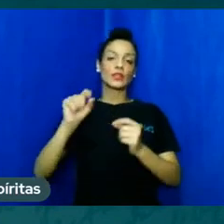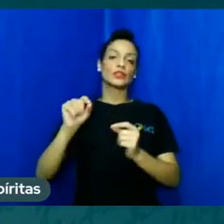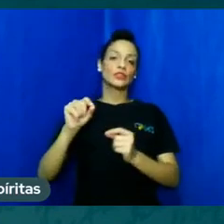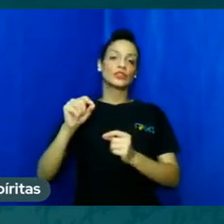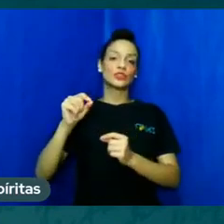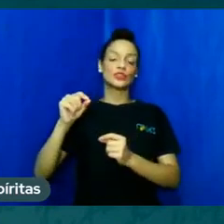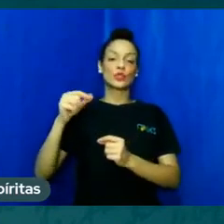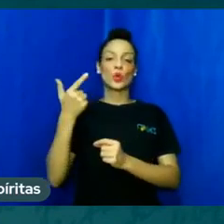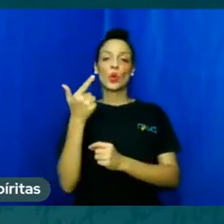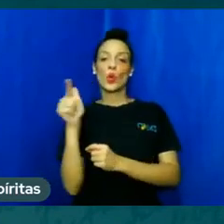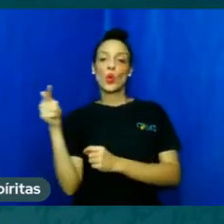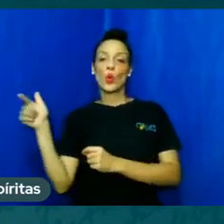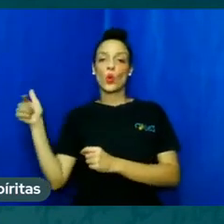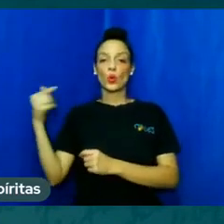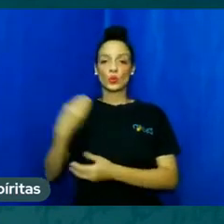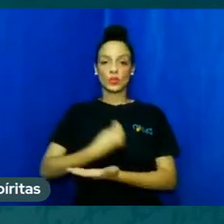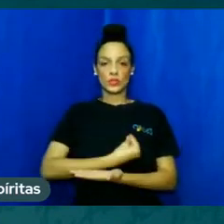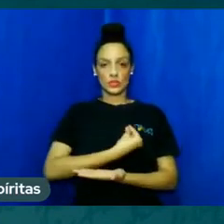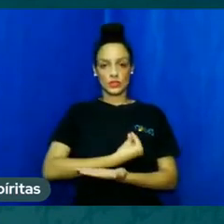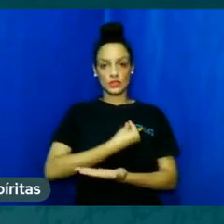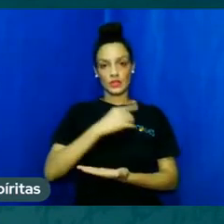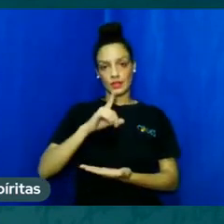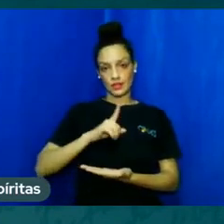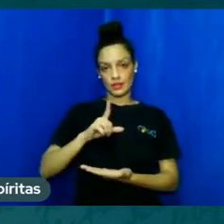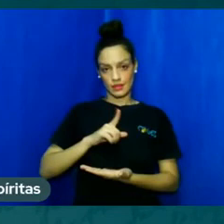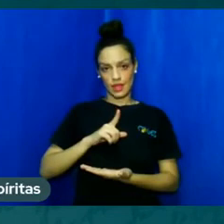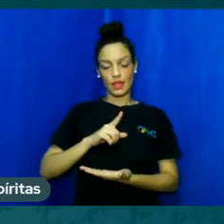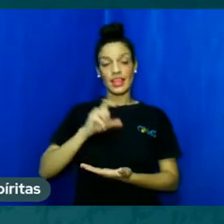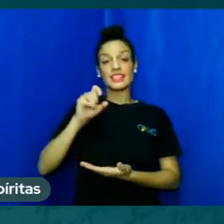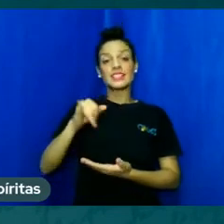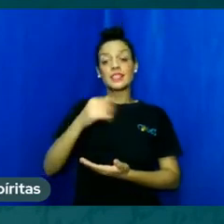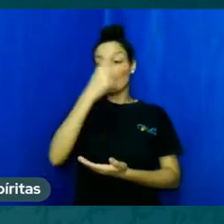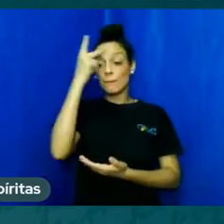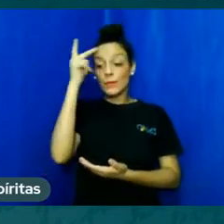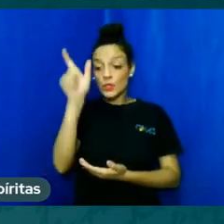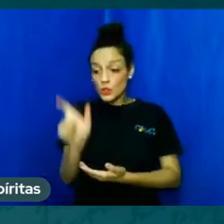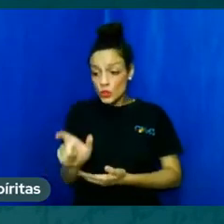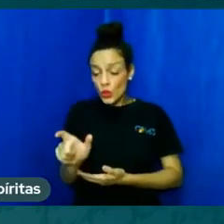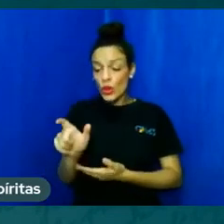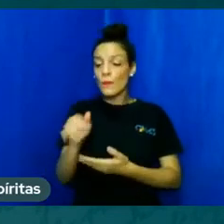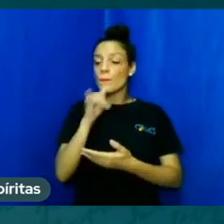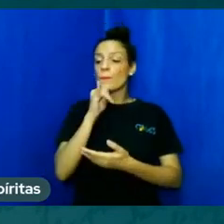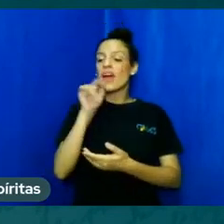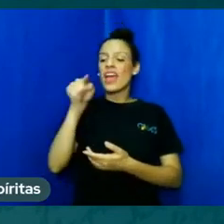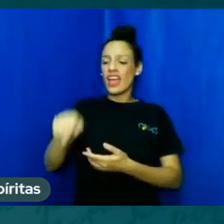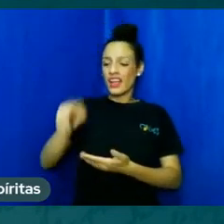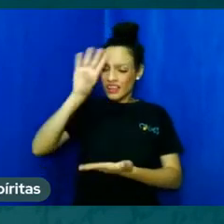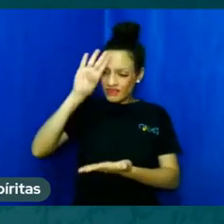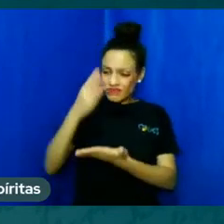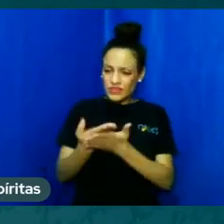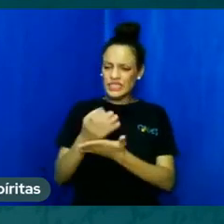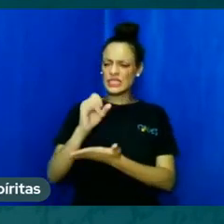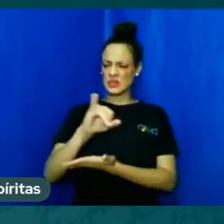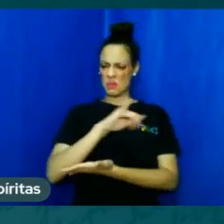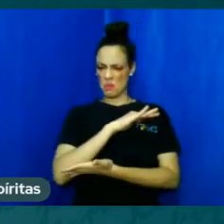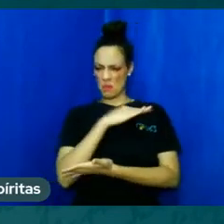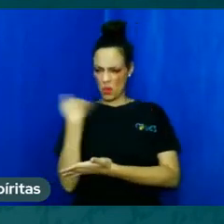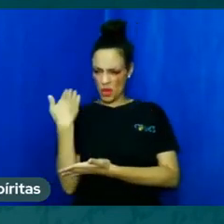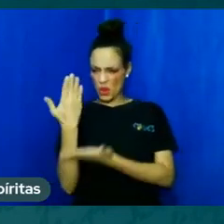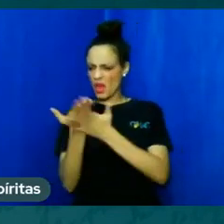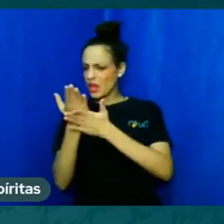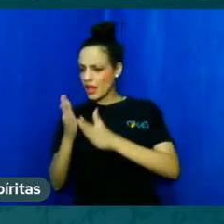fato de uma pessoa acreditar no nada depois da morte não é por si só o único a nos